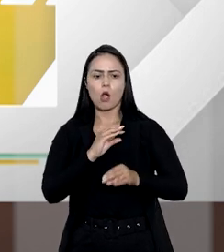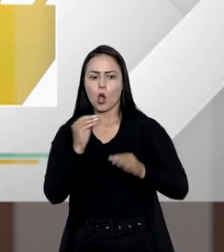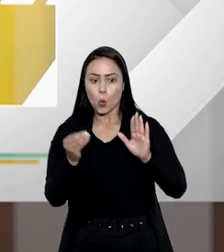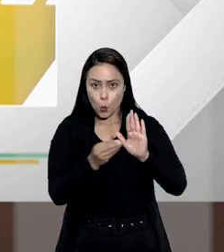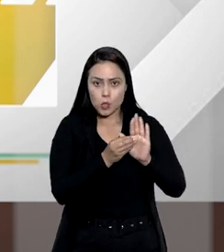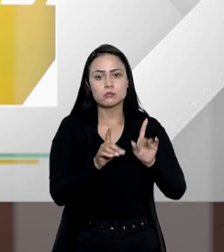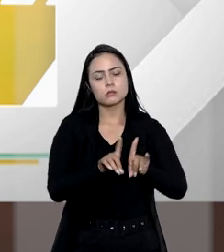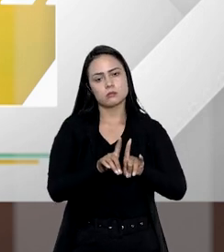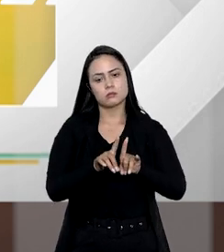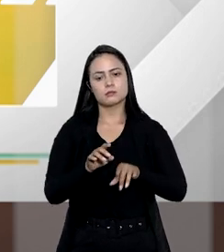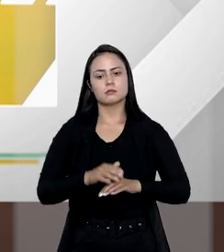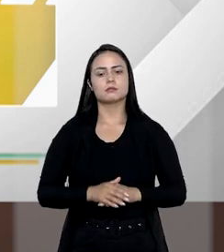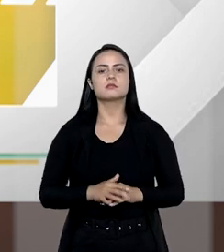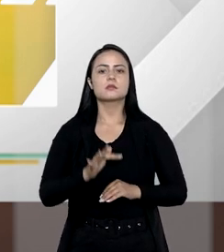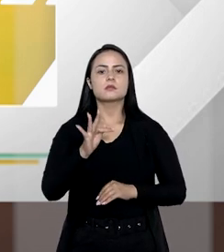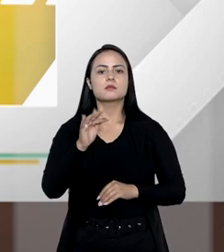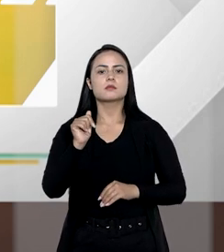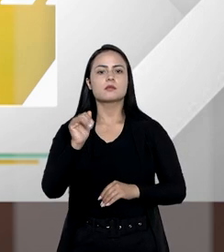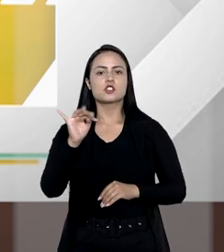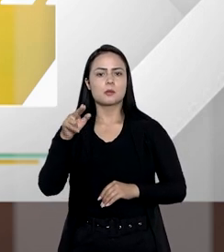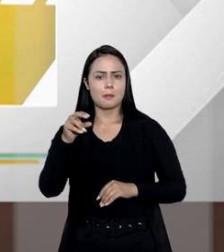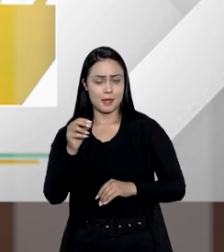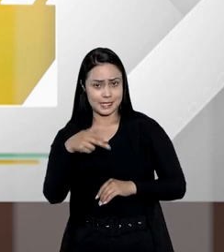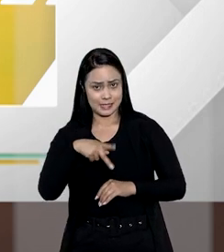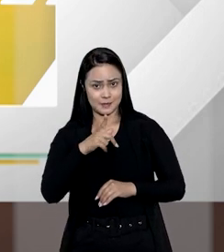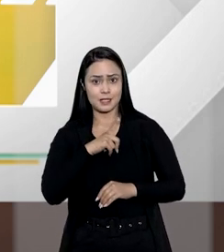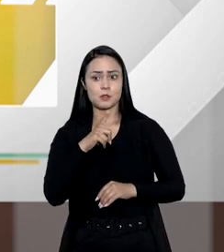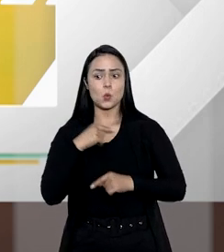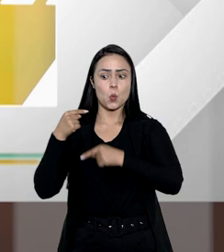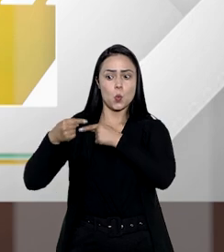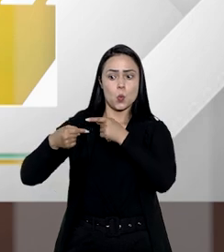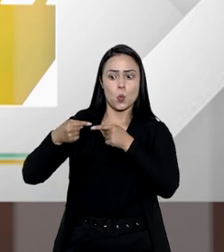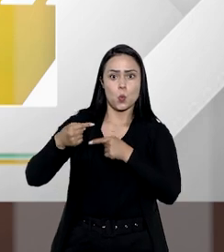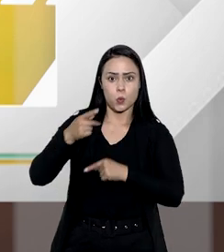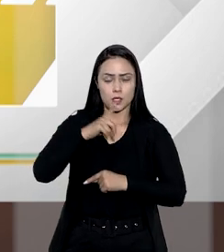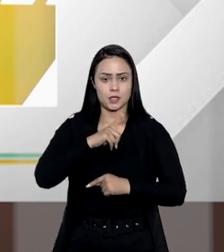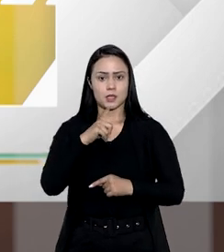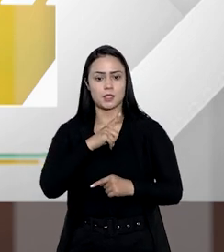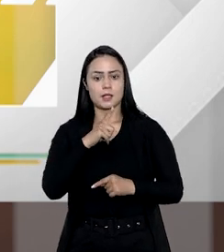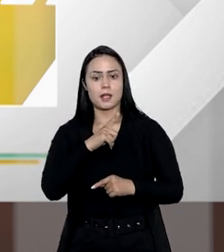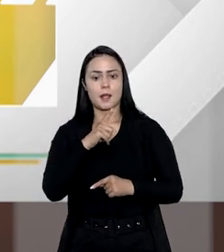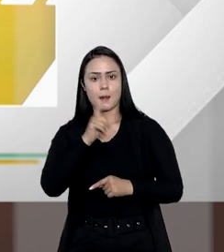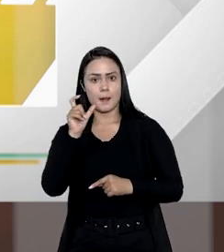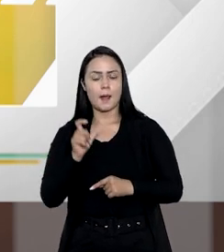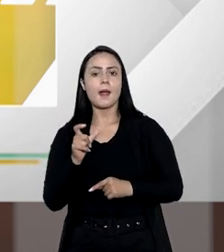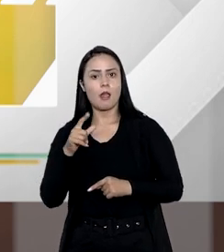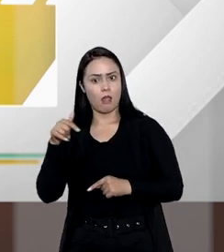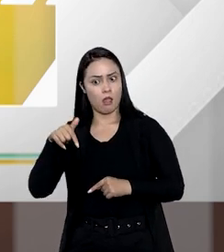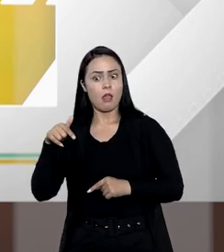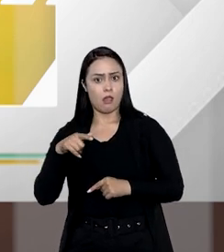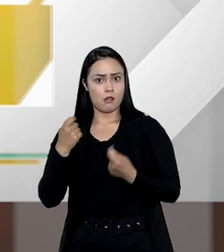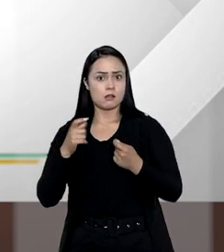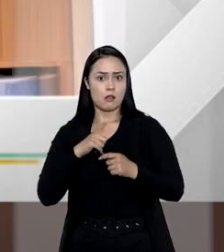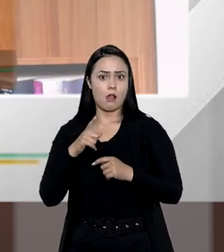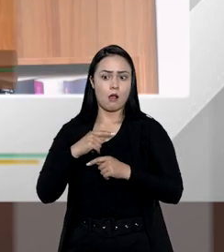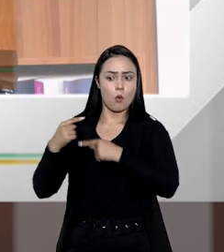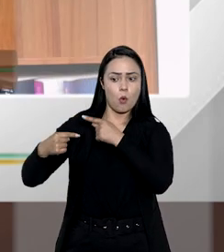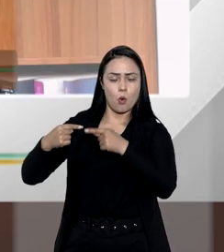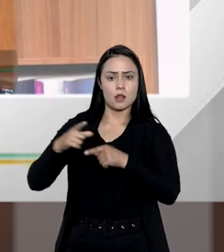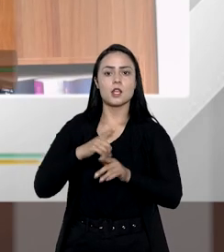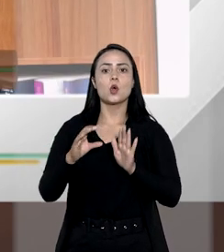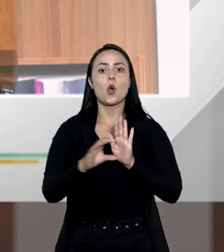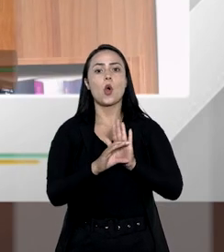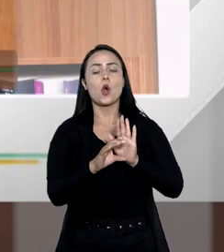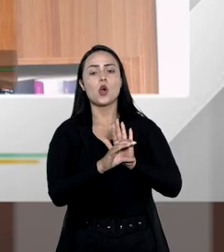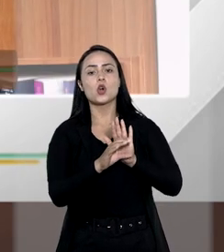incluído? Fátima, toda vez que nós temos um herdeiro que por algum motivo tenha sido preterido da herança, existe no